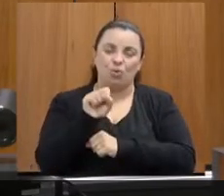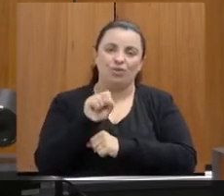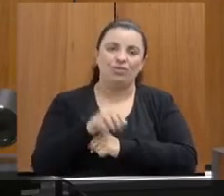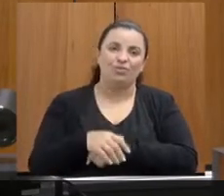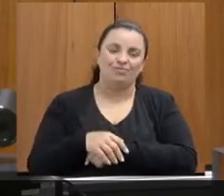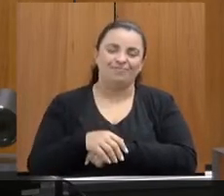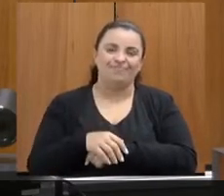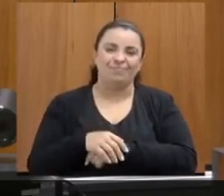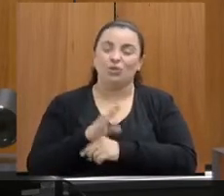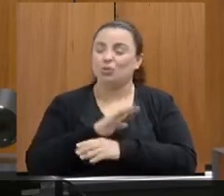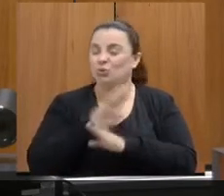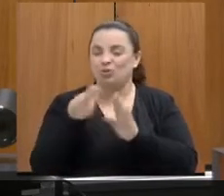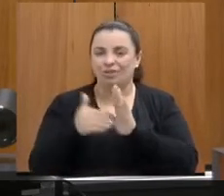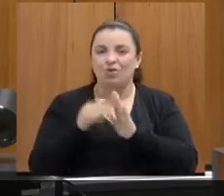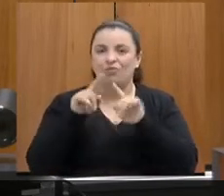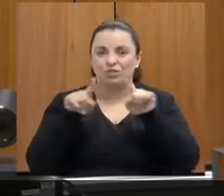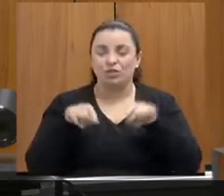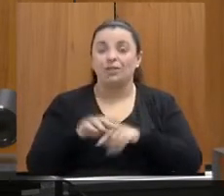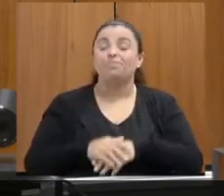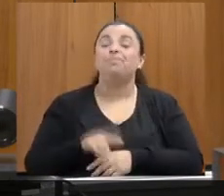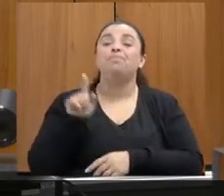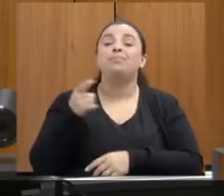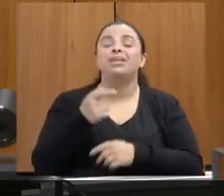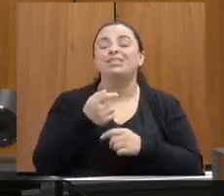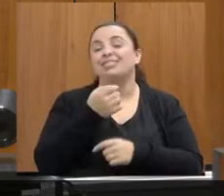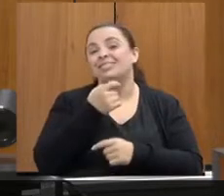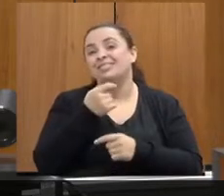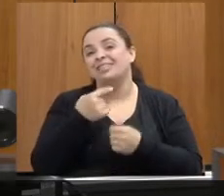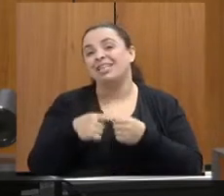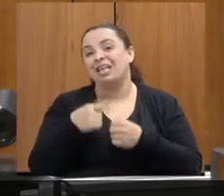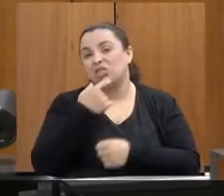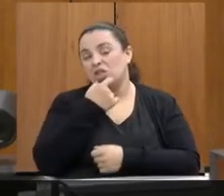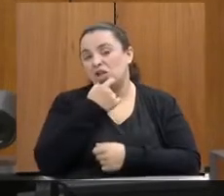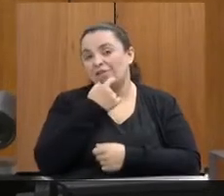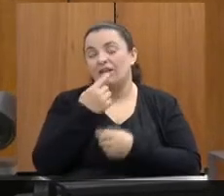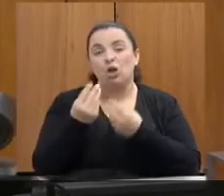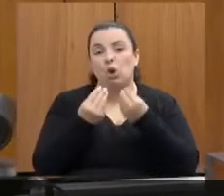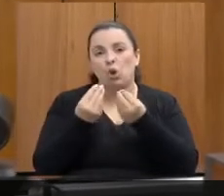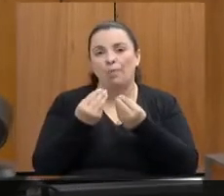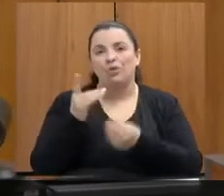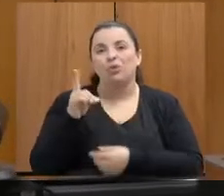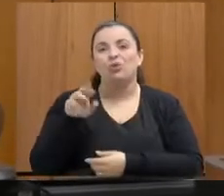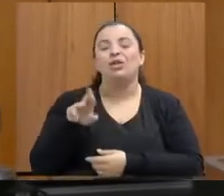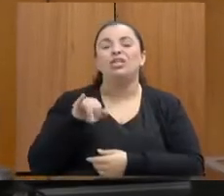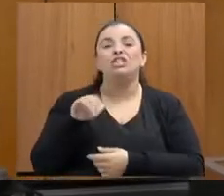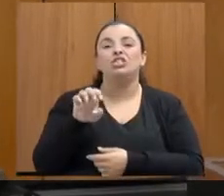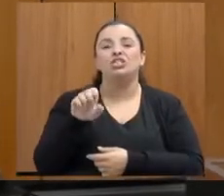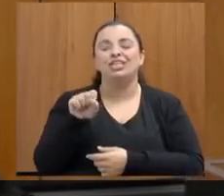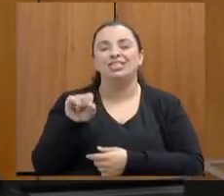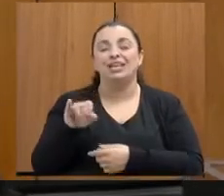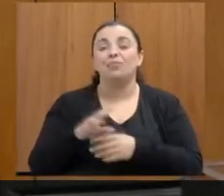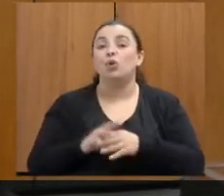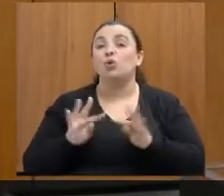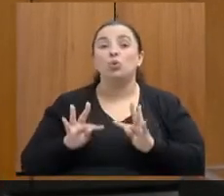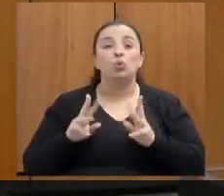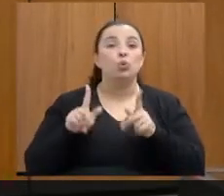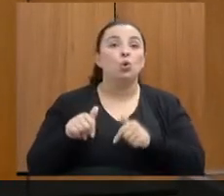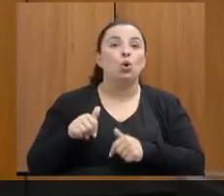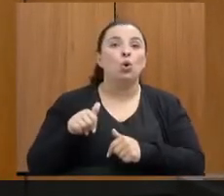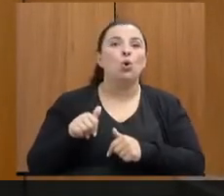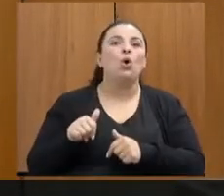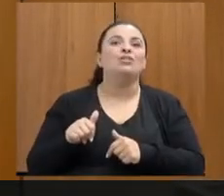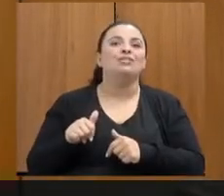Doutora Jéssica, em Nova Lima. Em Nova Lima, todos são mulheres, todos os servidores são mulheres, nós só temos apenas um